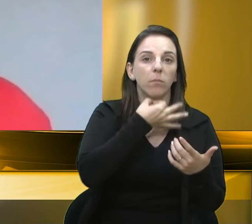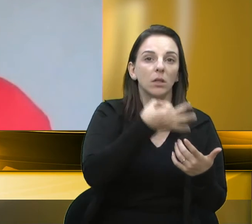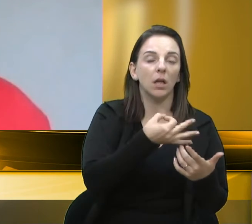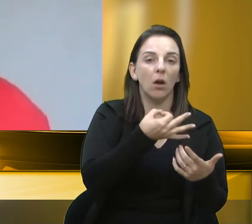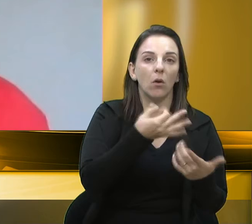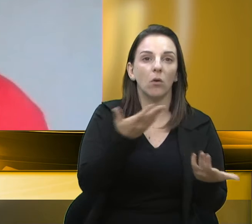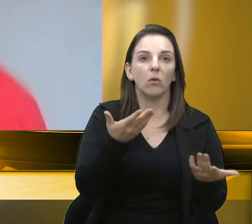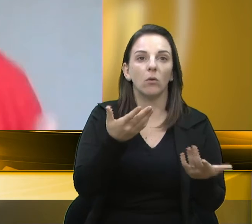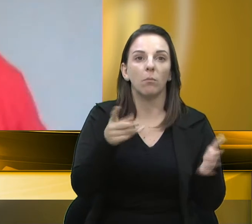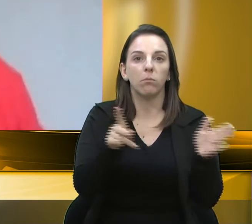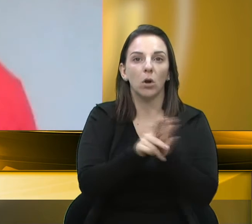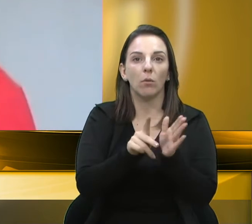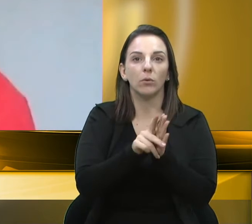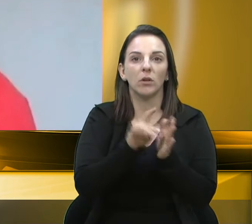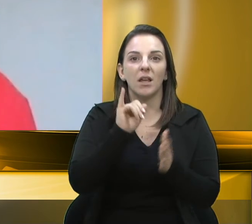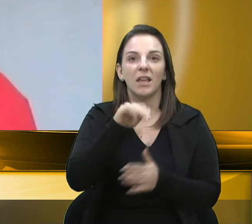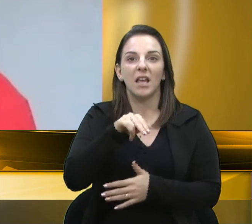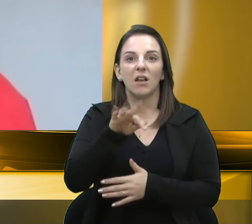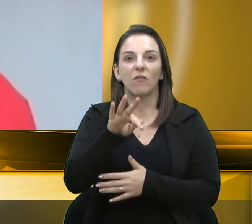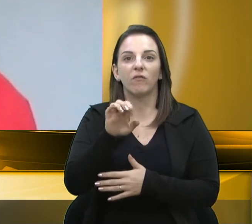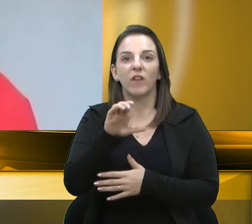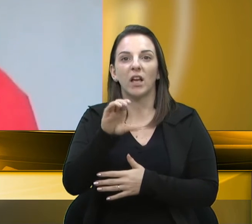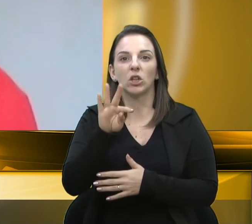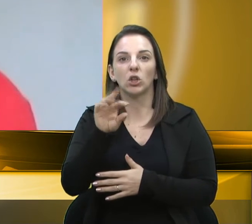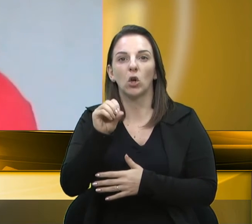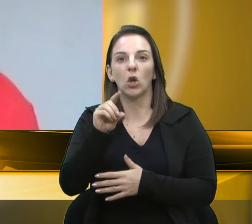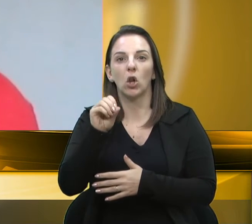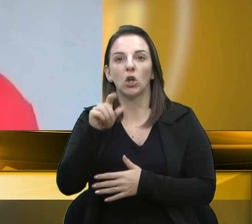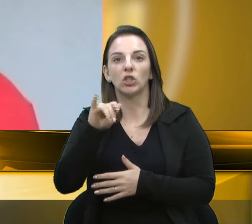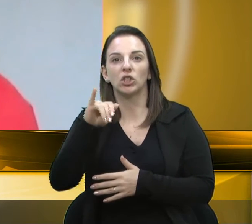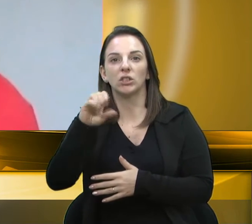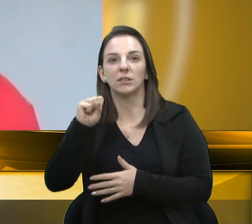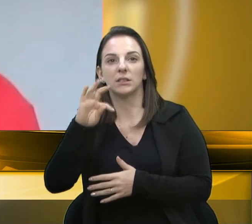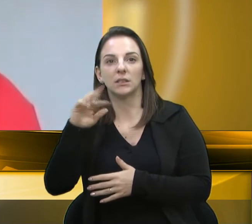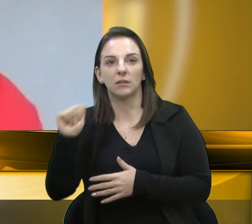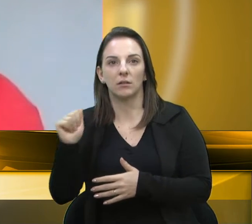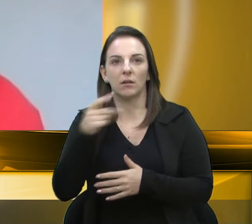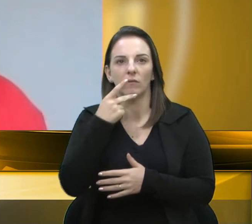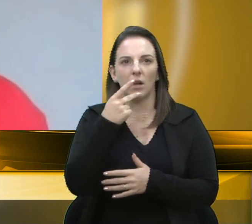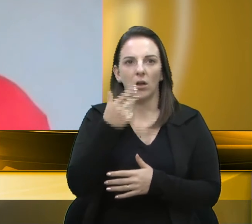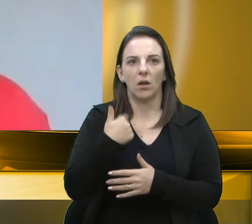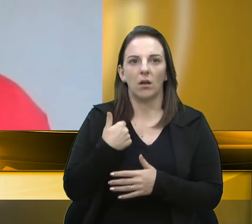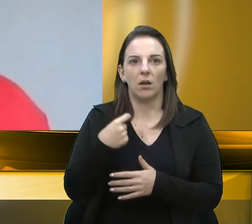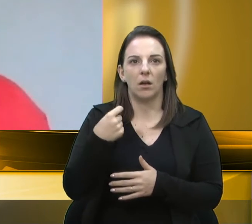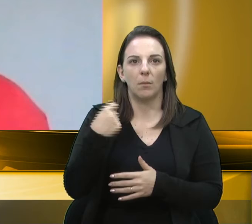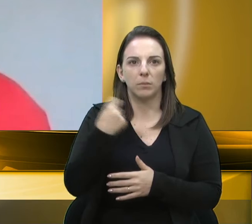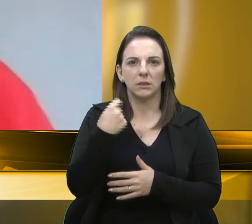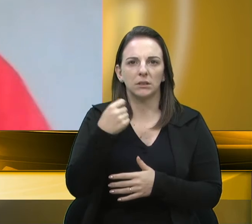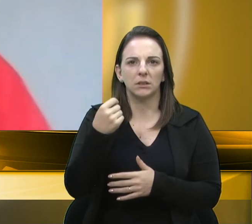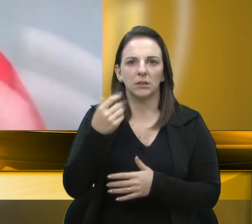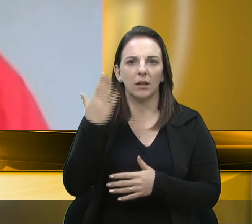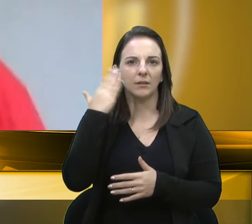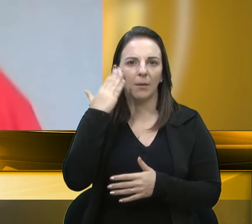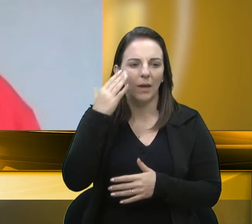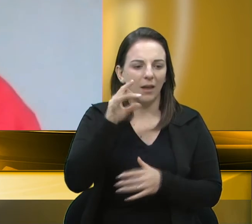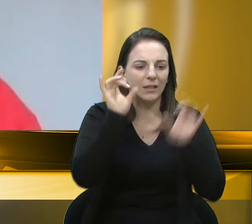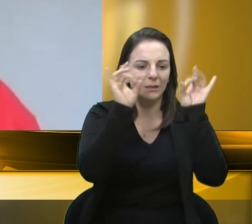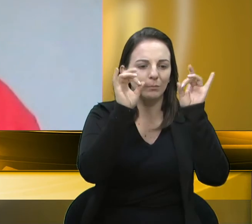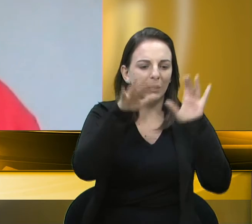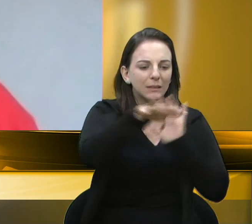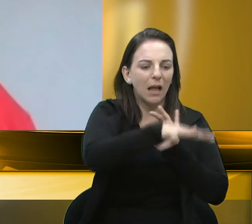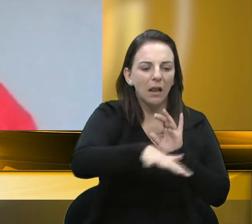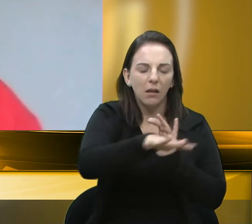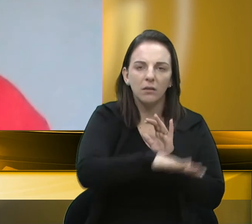ações afirmativas. Eu não vou falar de avaliação, de currículo, de censo, porque não é uma área que eu estudei. Eu vi vários médicos se